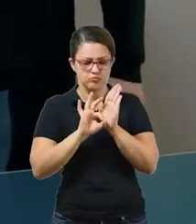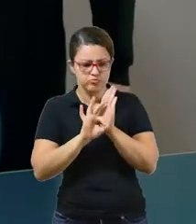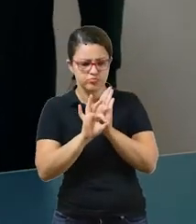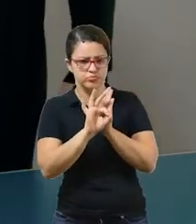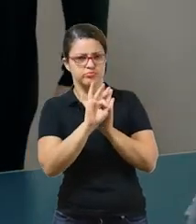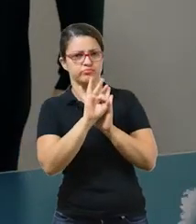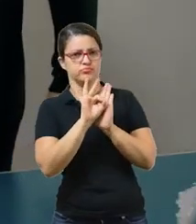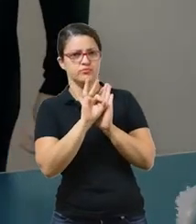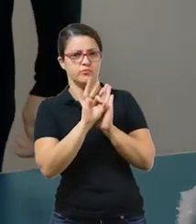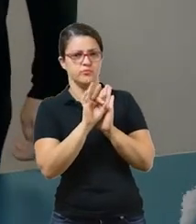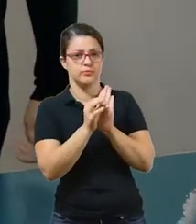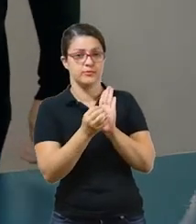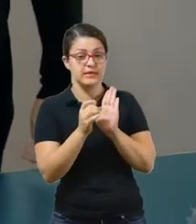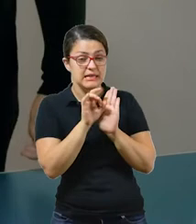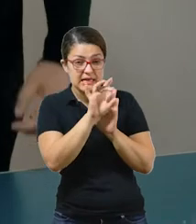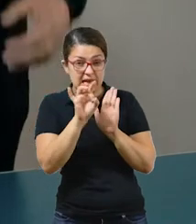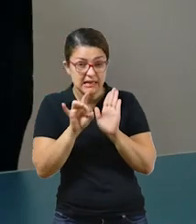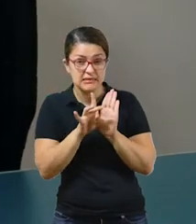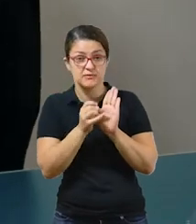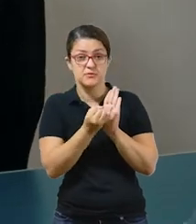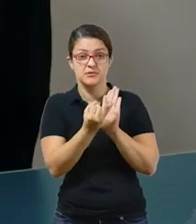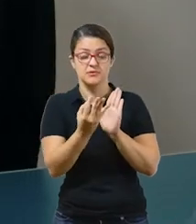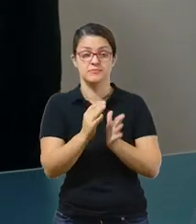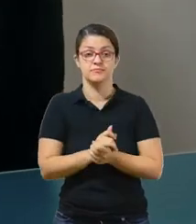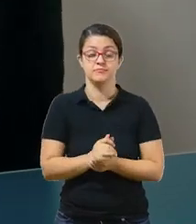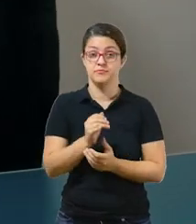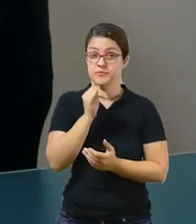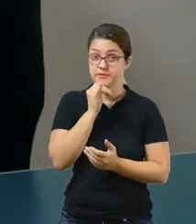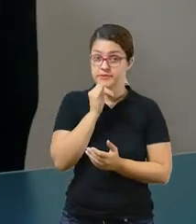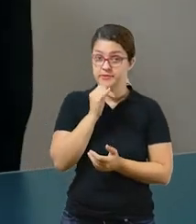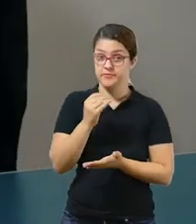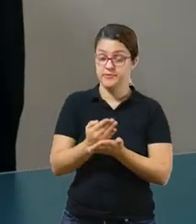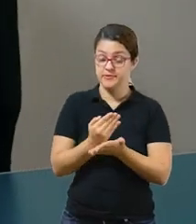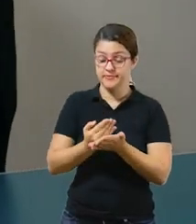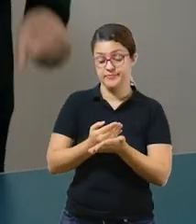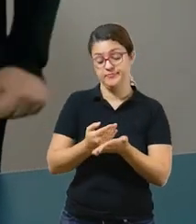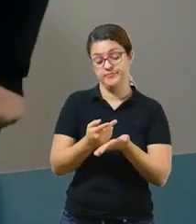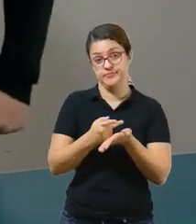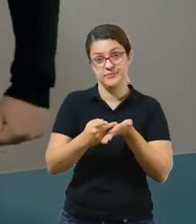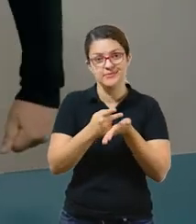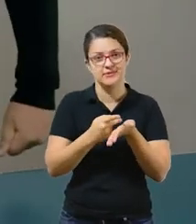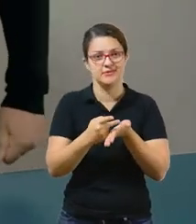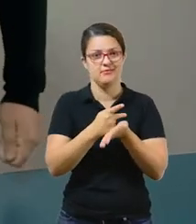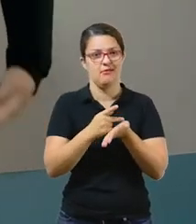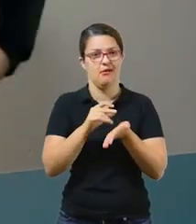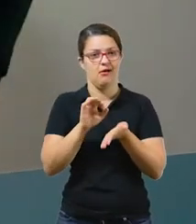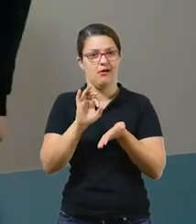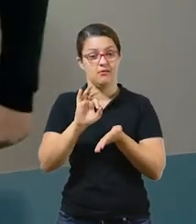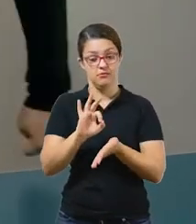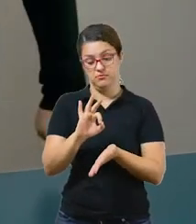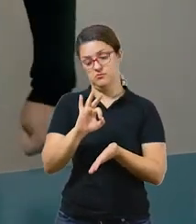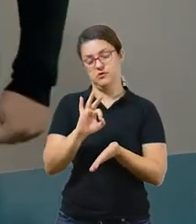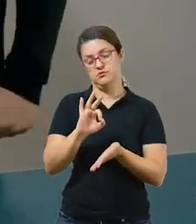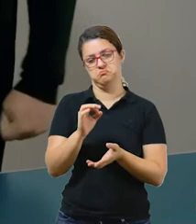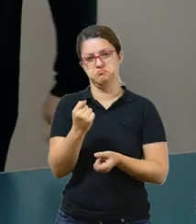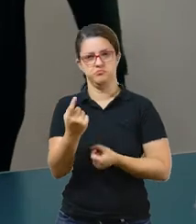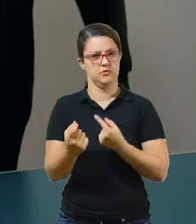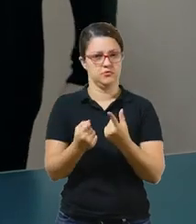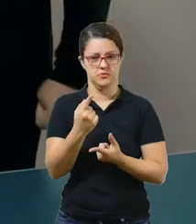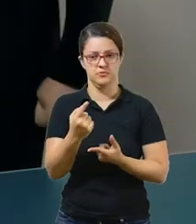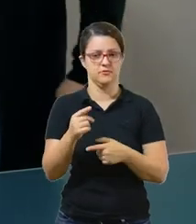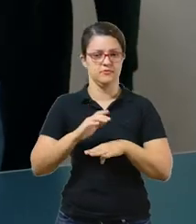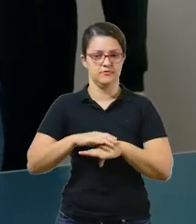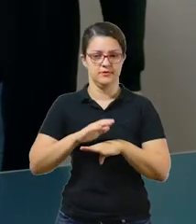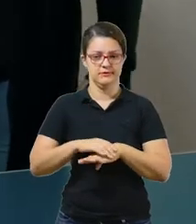representar cada quantidade. Então, você vai pegar a folha do seu caderno, você vai desenhar algumas moedas para você poder realizar essa atividade.